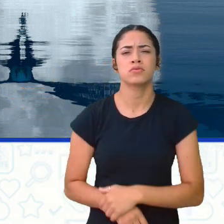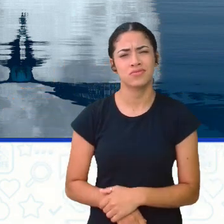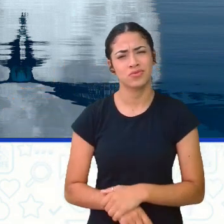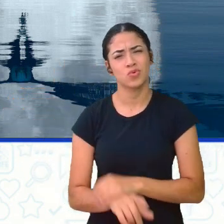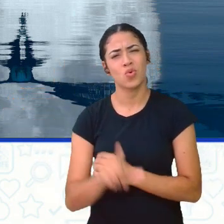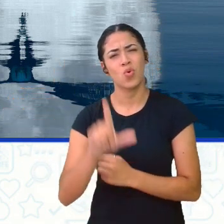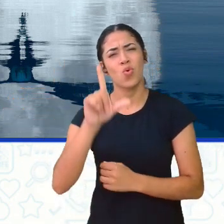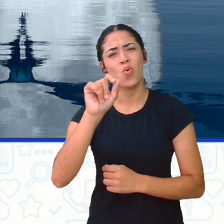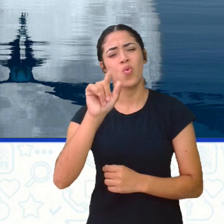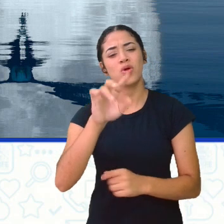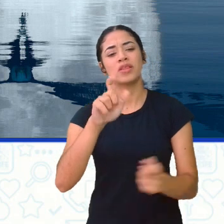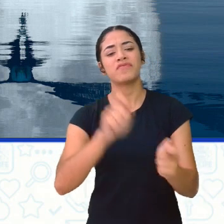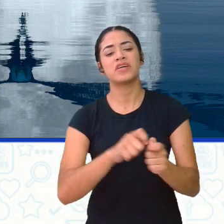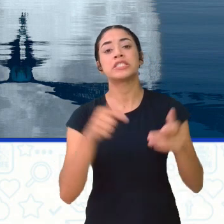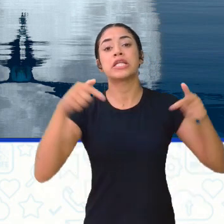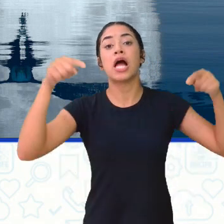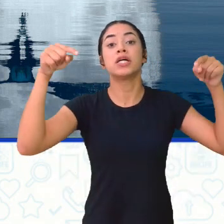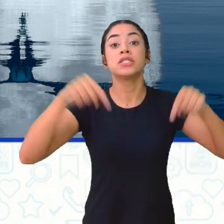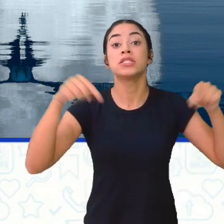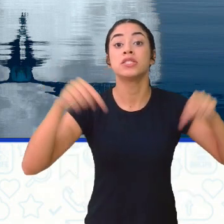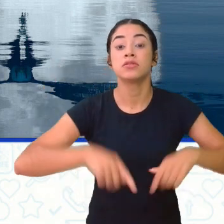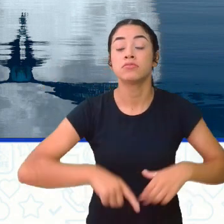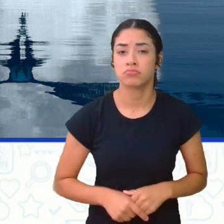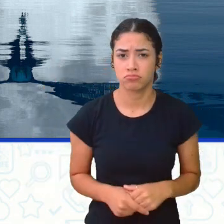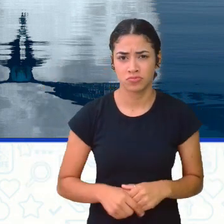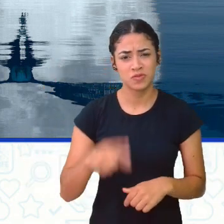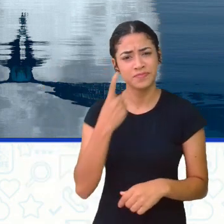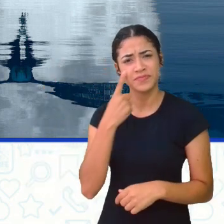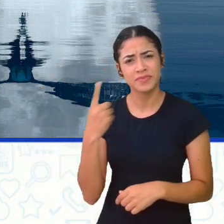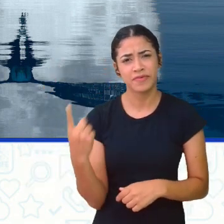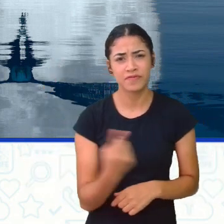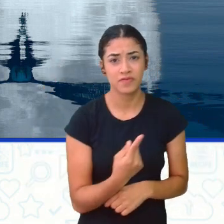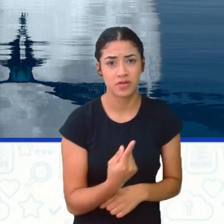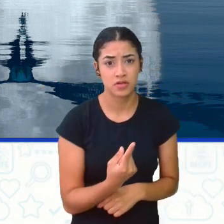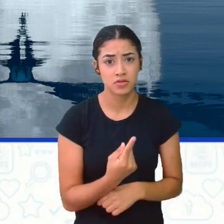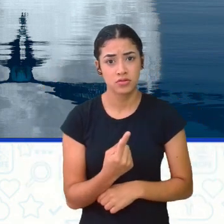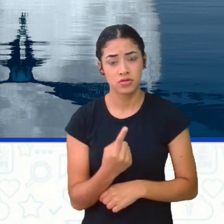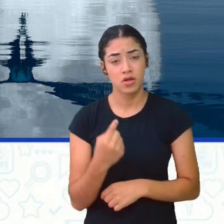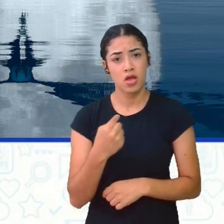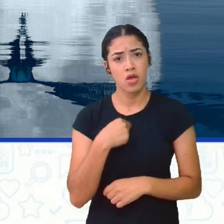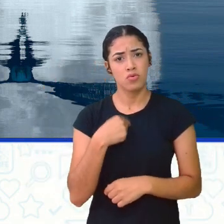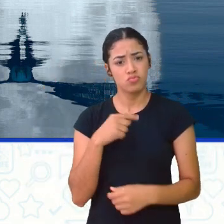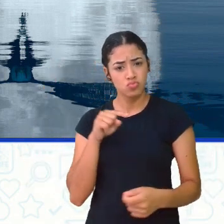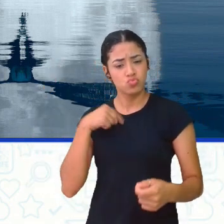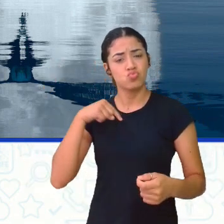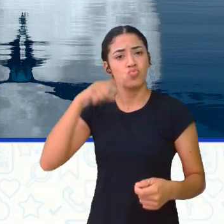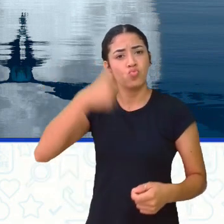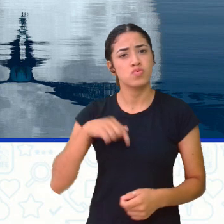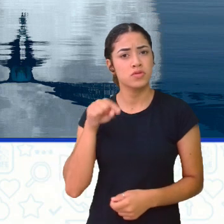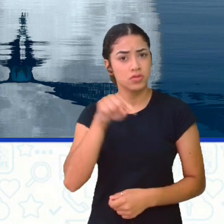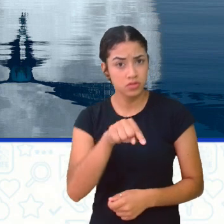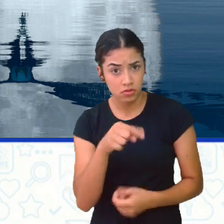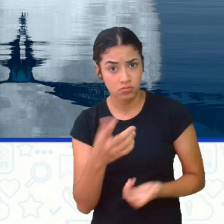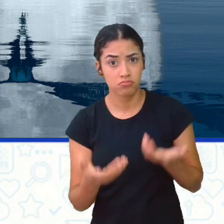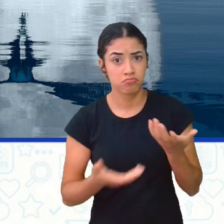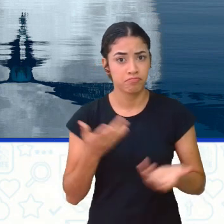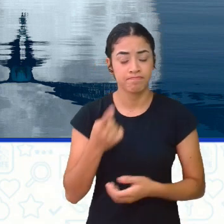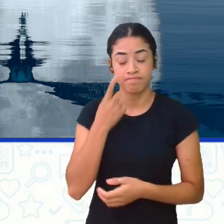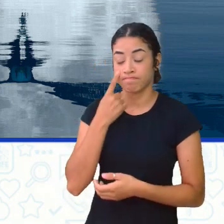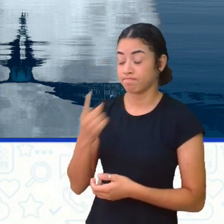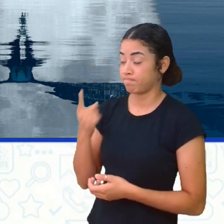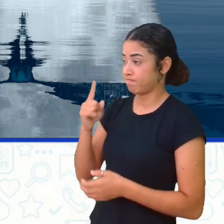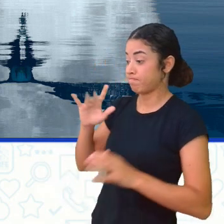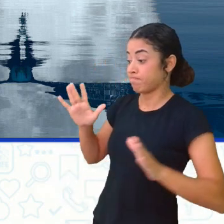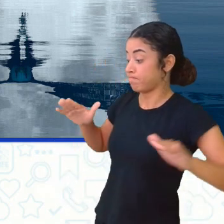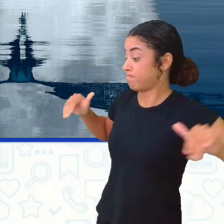o que é que você está fazendo aqui? Não está vendo que sou um dos seus? Respondeu o morcego Veja, disse o morcego